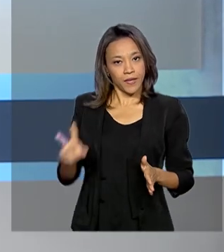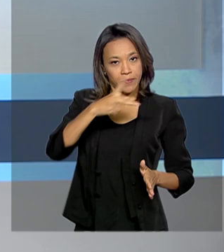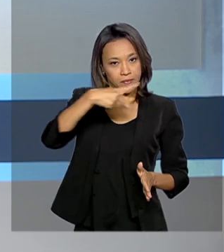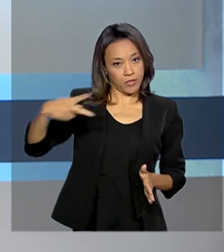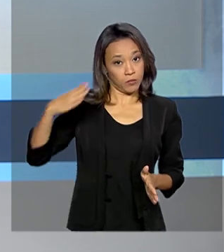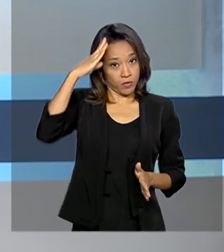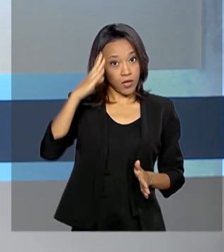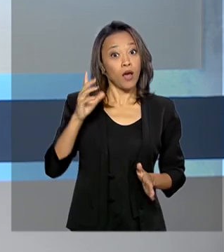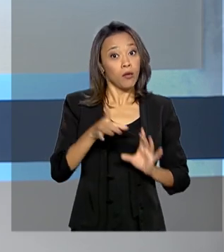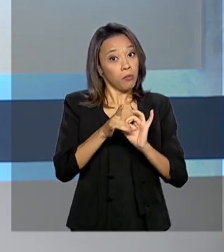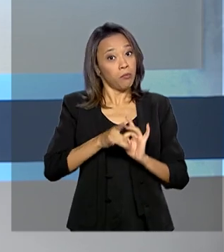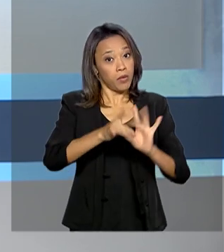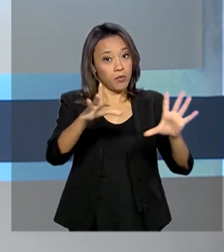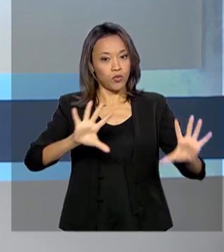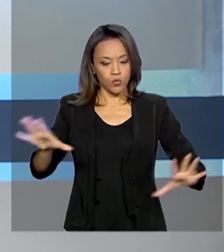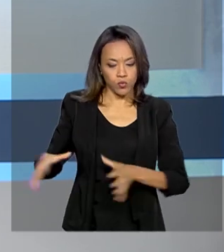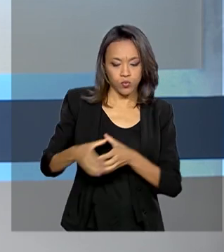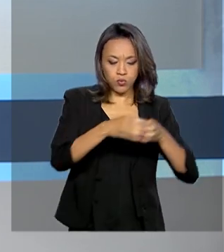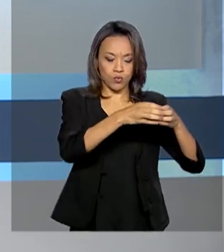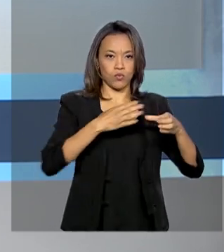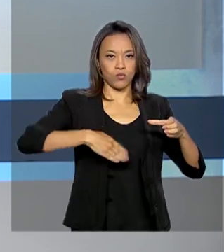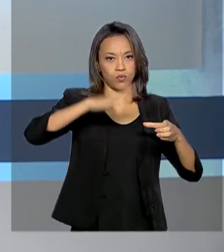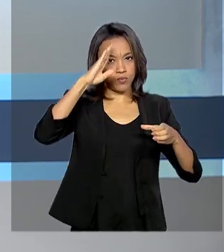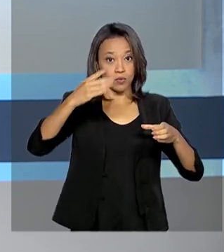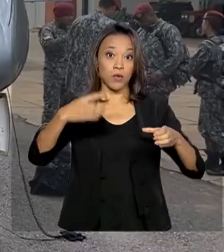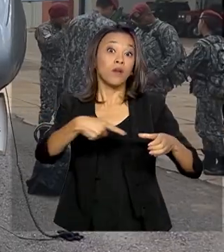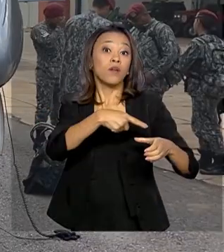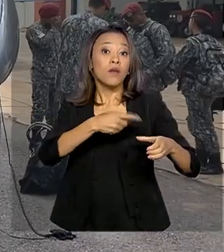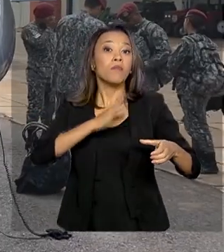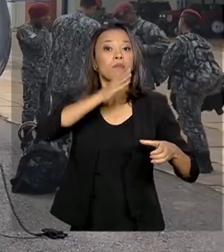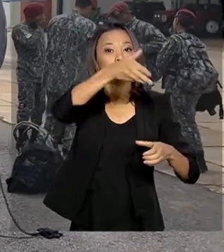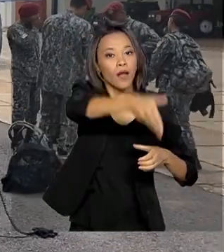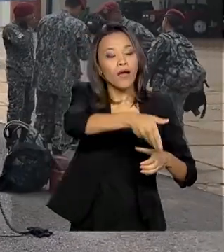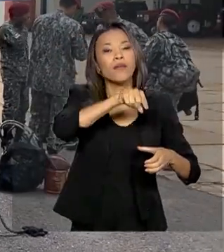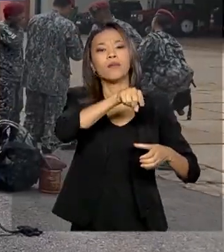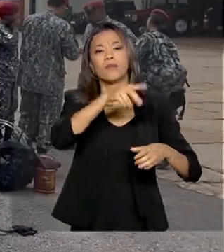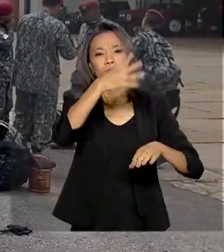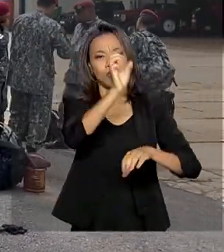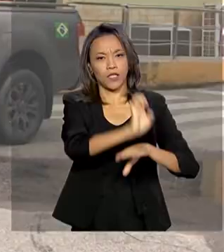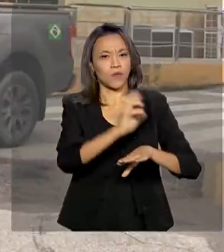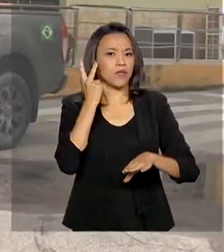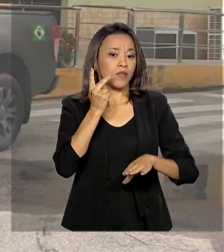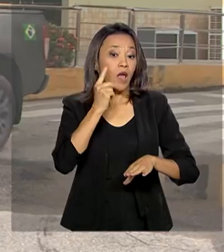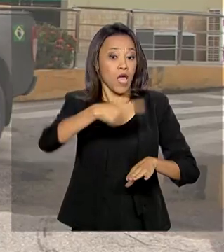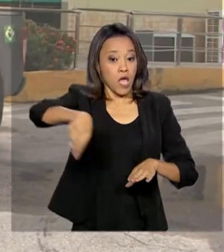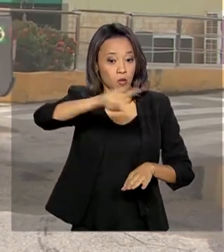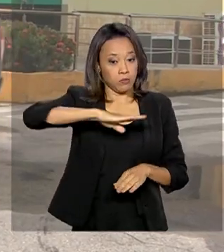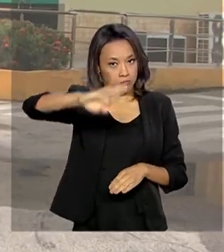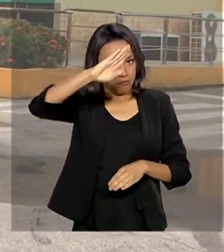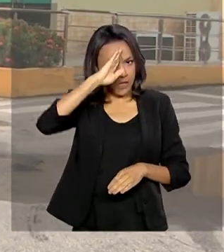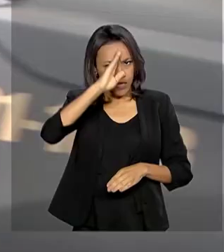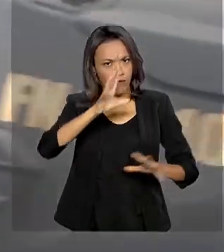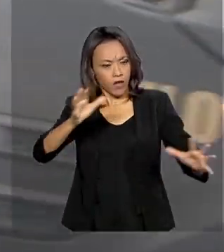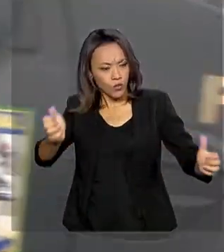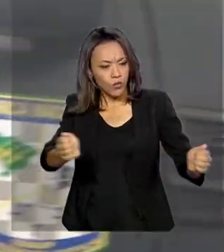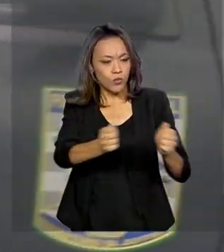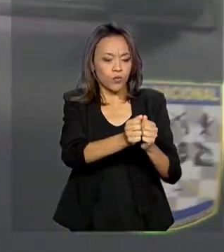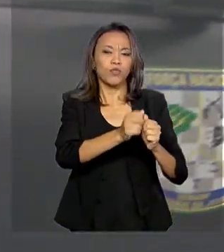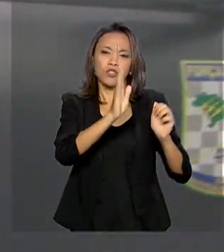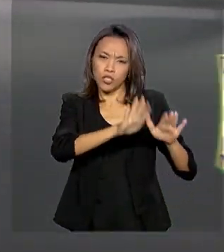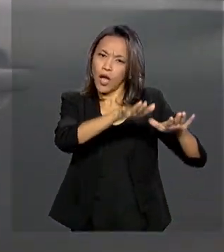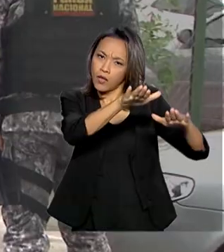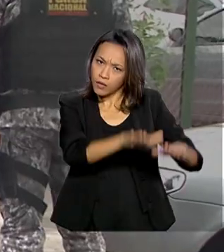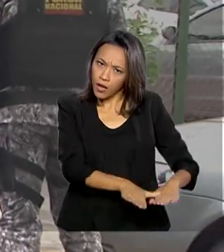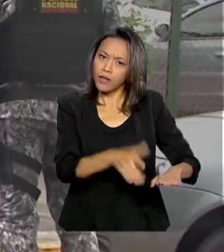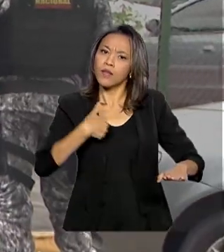Bolsonaro autoriza envio das Forças Armadas para o Ceará. Os militares vão se juntar à Força Nacional, que já está no Estado